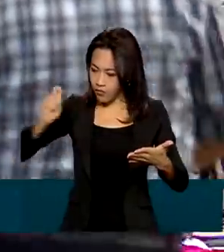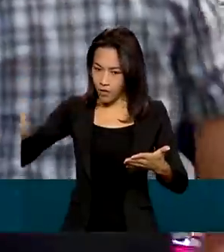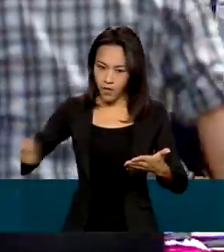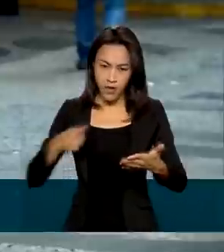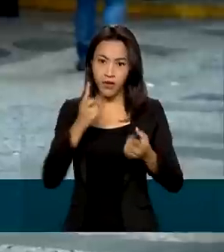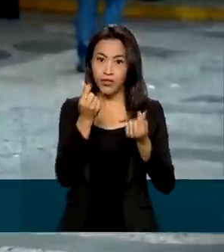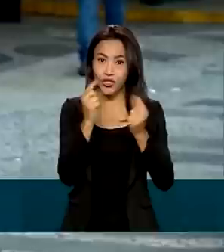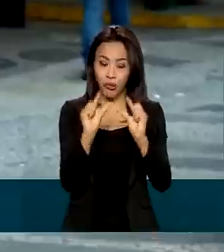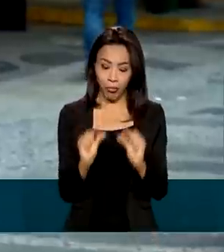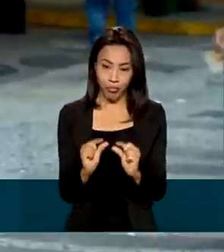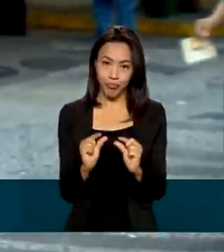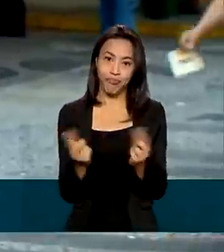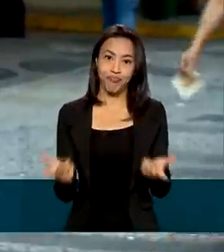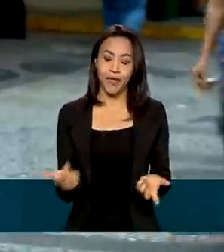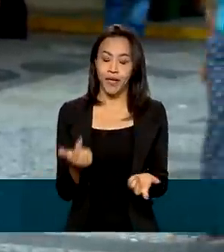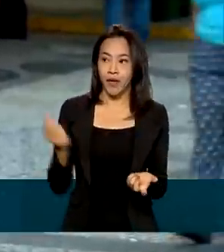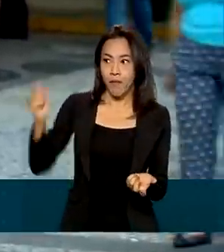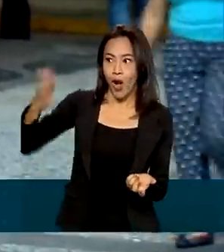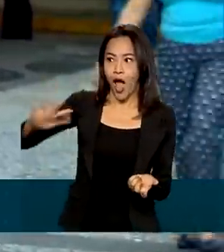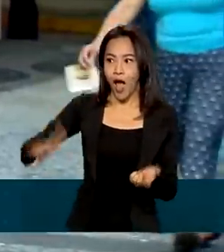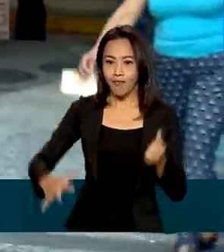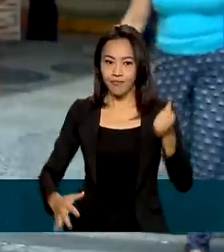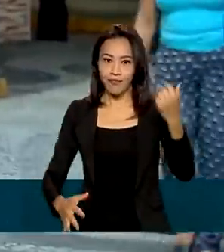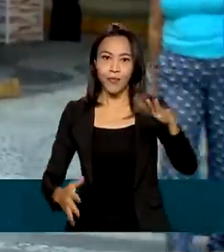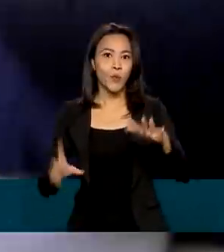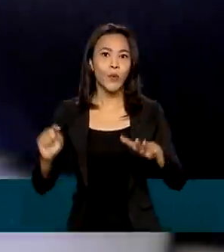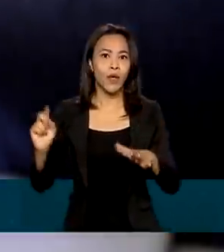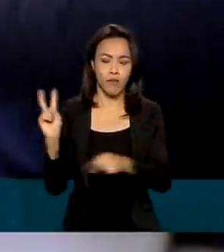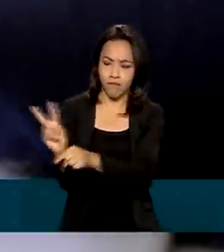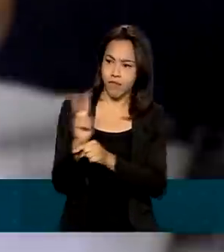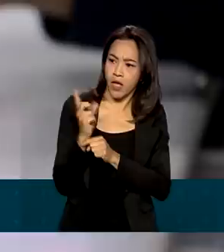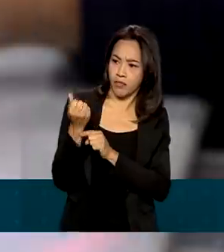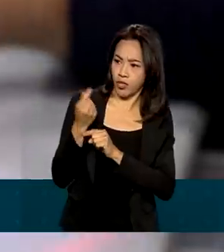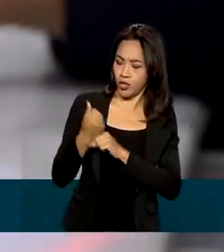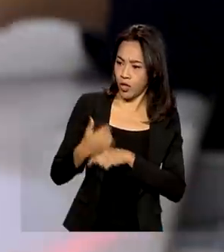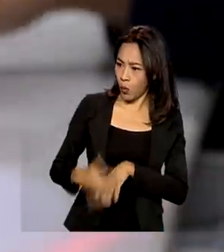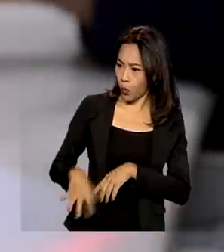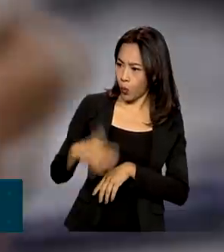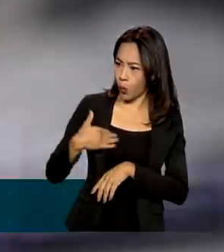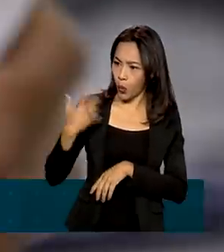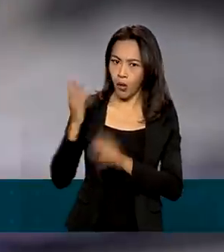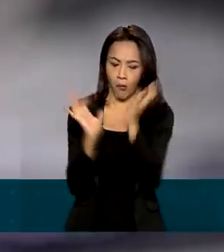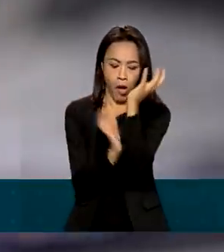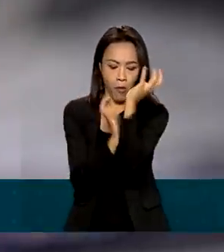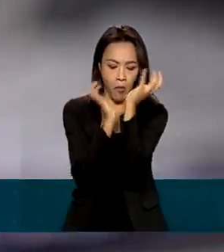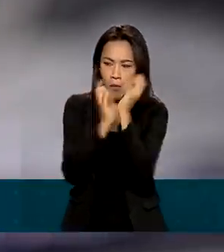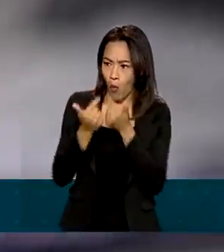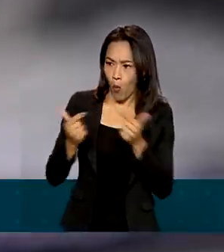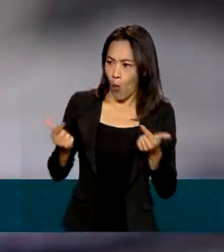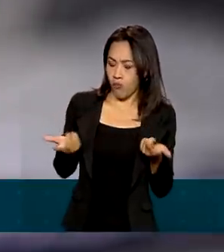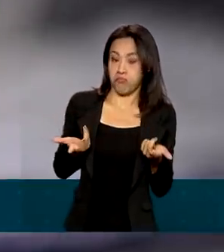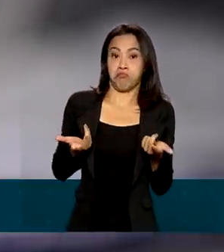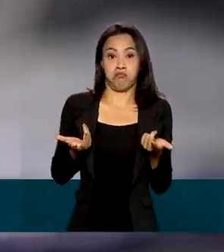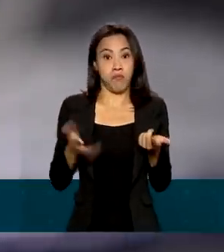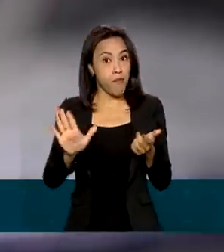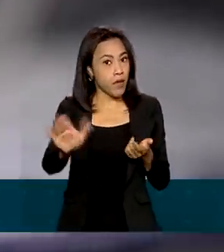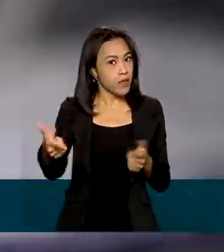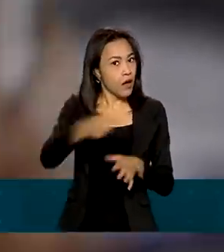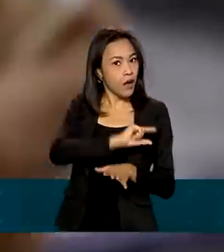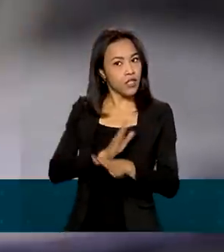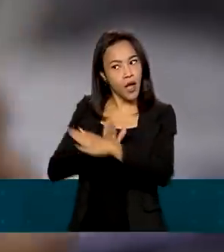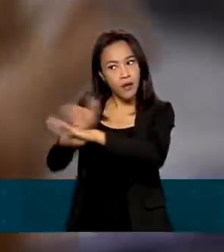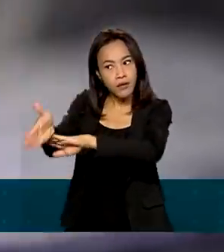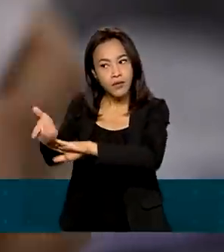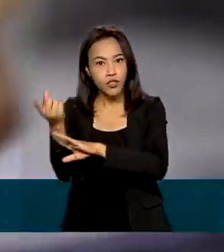curto e ofertas tentadoras de empréstimo rápido sem burocracia. Só que antes de ter acesso ao dinheiro,